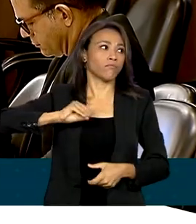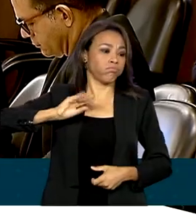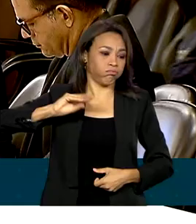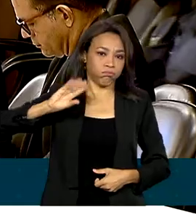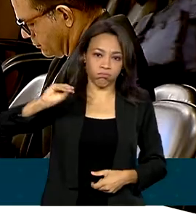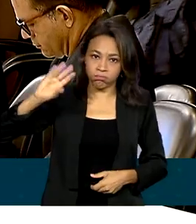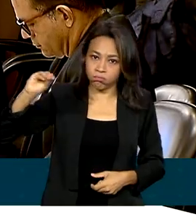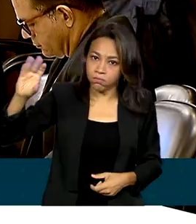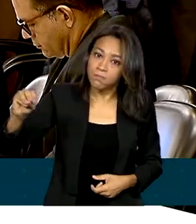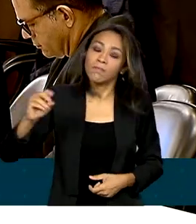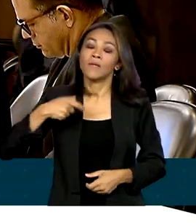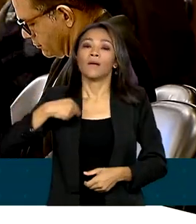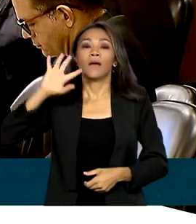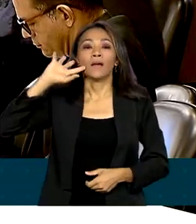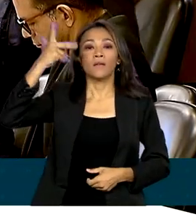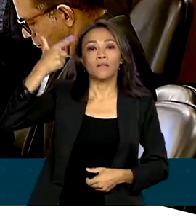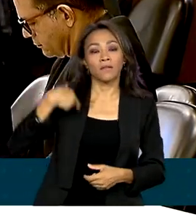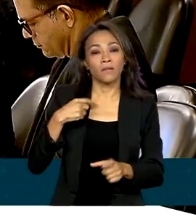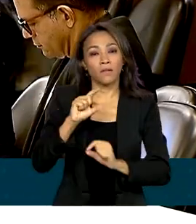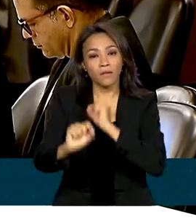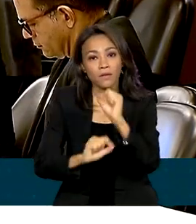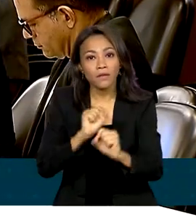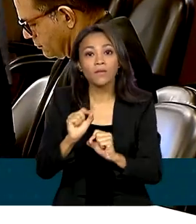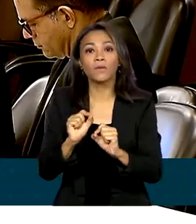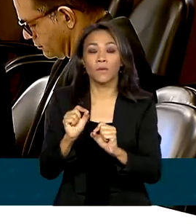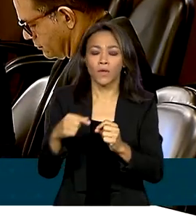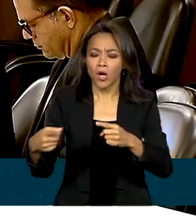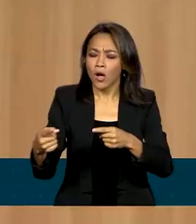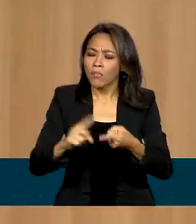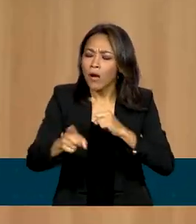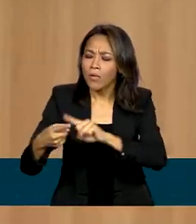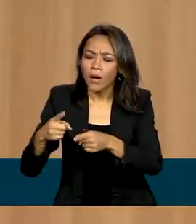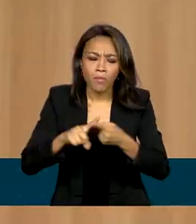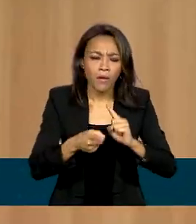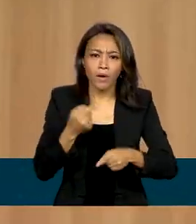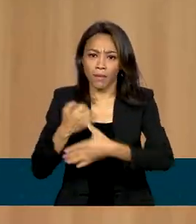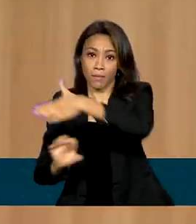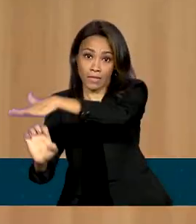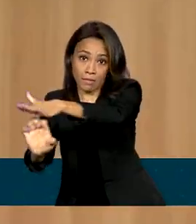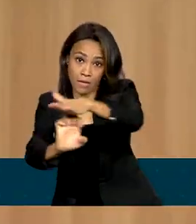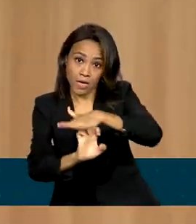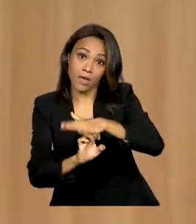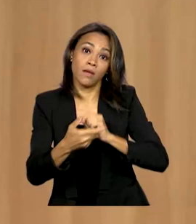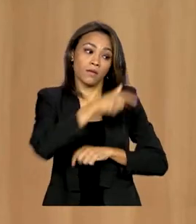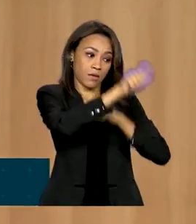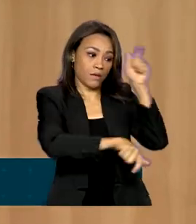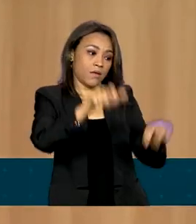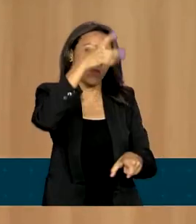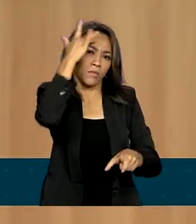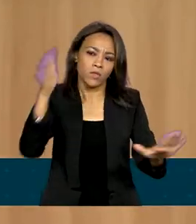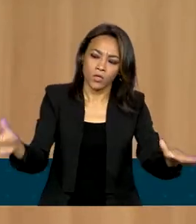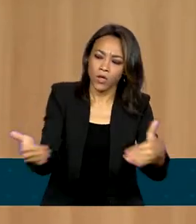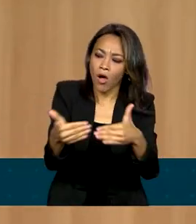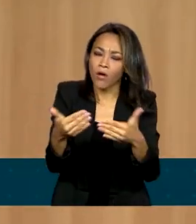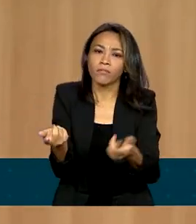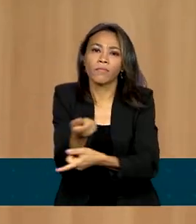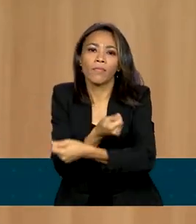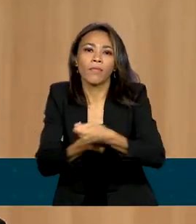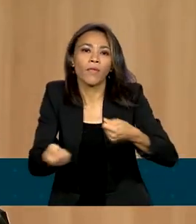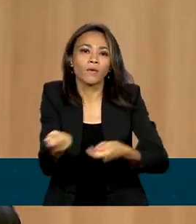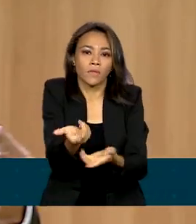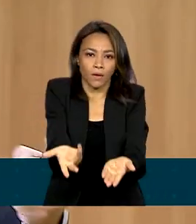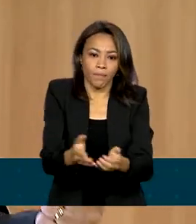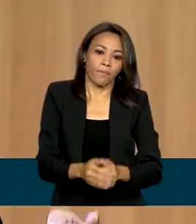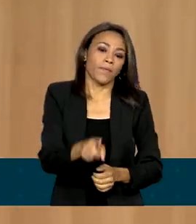soluções viáveis para o devedor e para o fornecedor. Abrir o debate no nosso âmbito, no âmbito do consumidor,